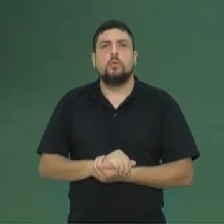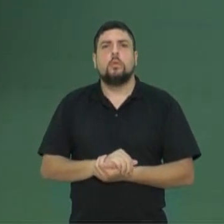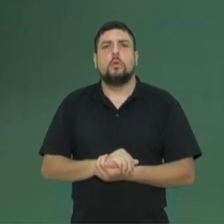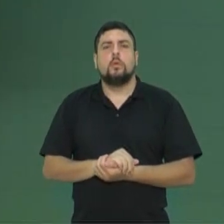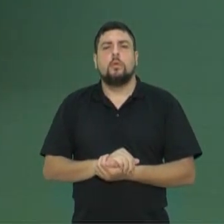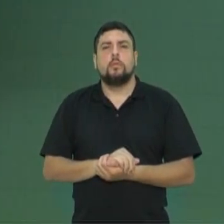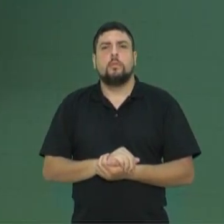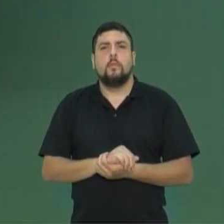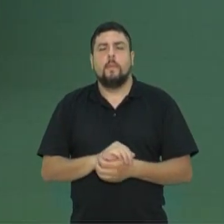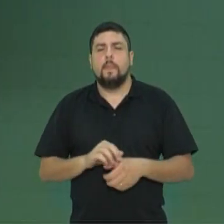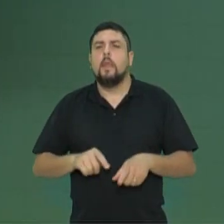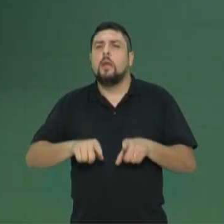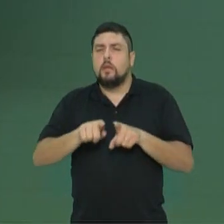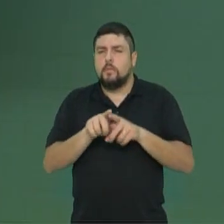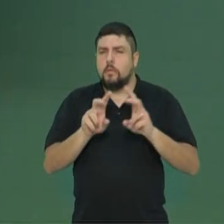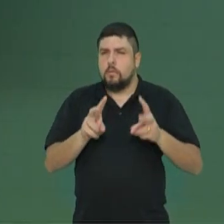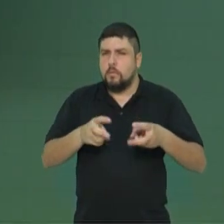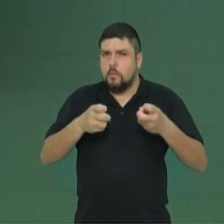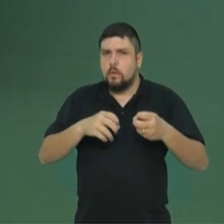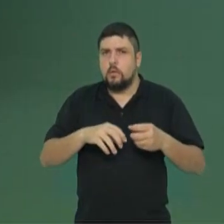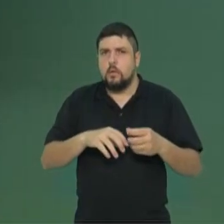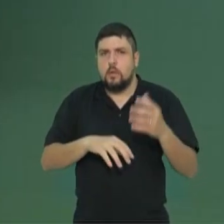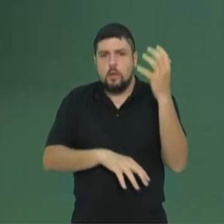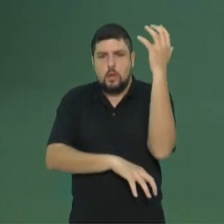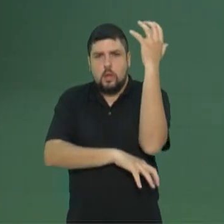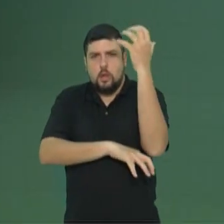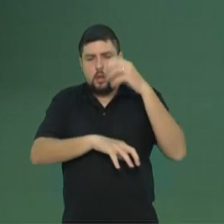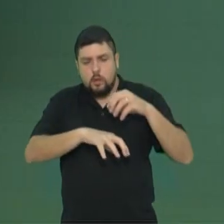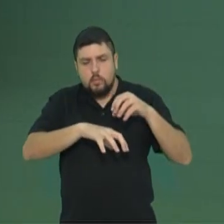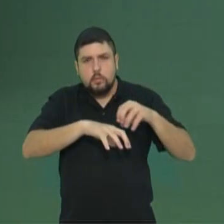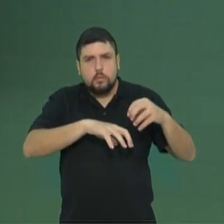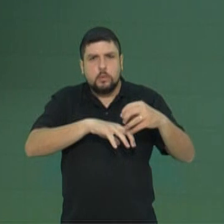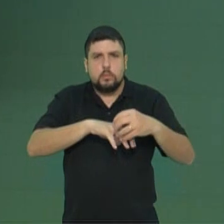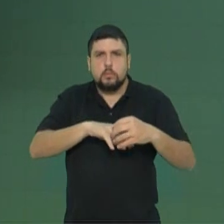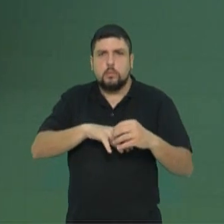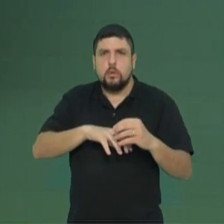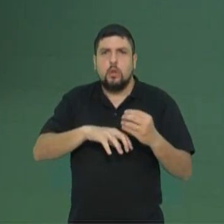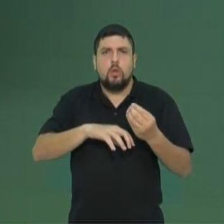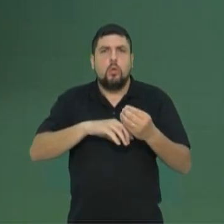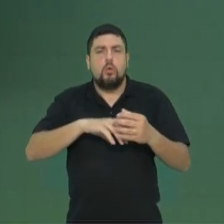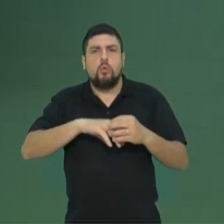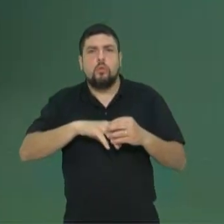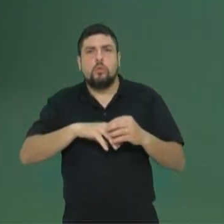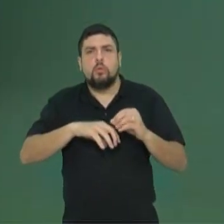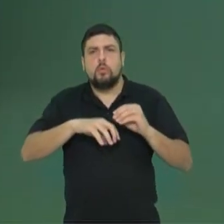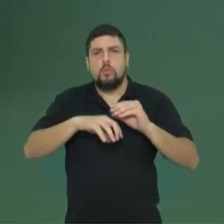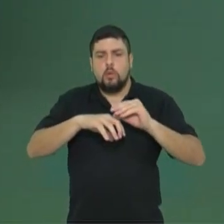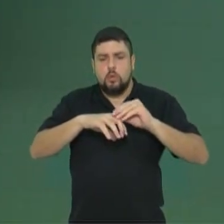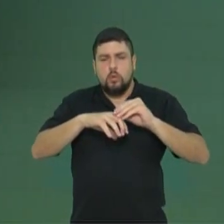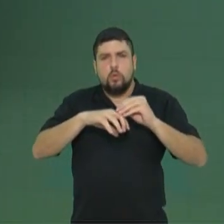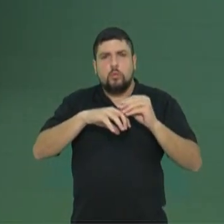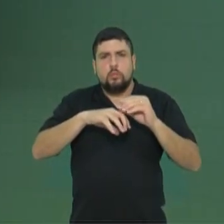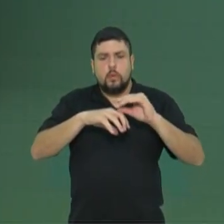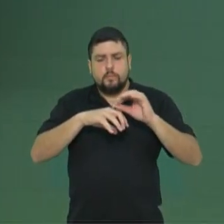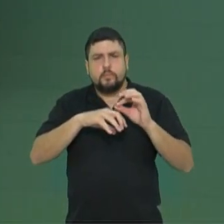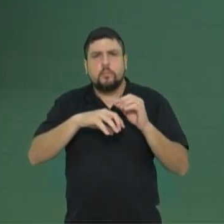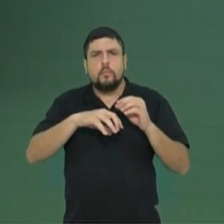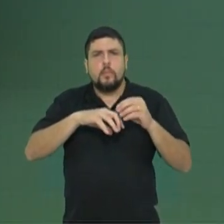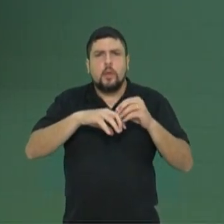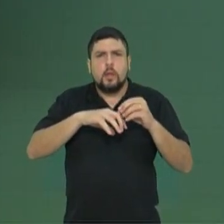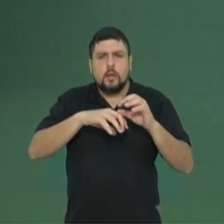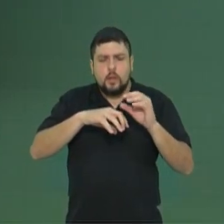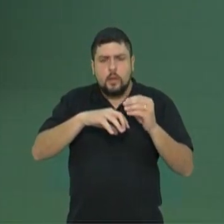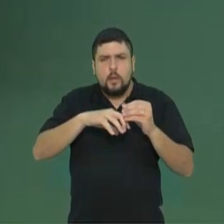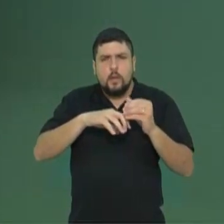Podemos observar quatro regiões principais em uma raiz. Zona soberosa, que é onde ela tem um acúmulo de casca, a parte mais